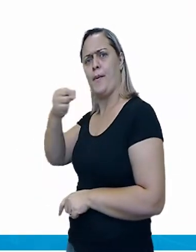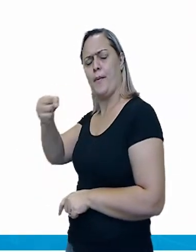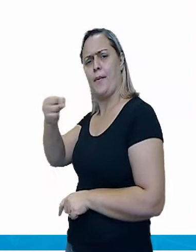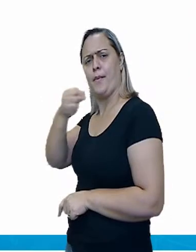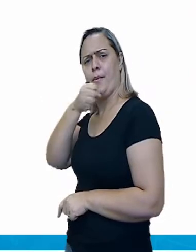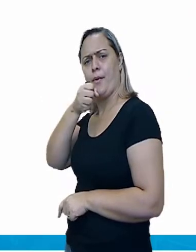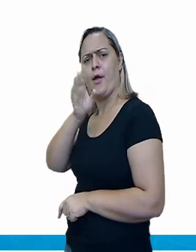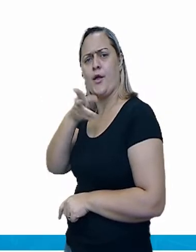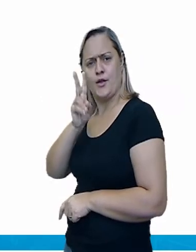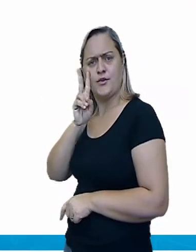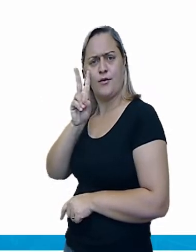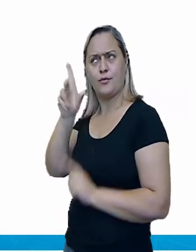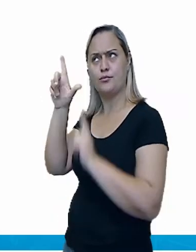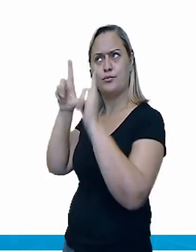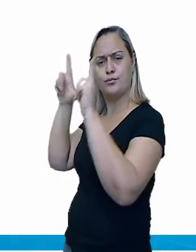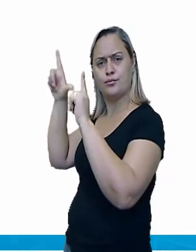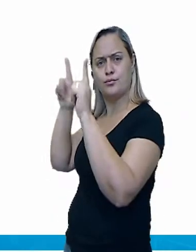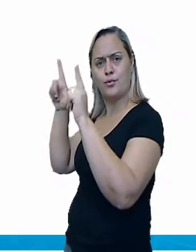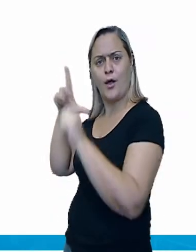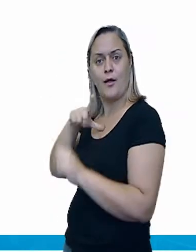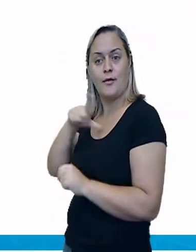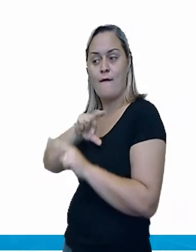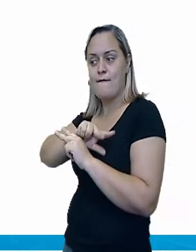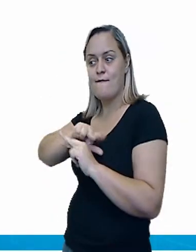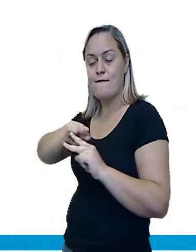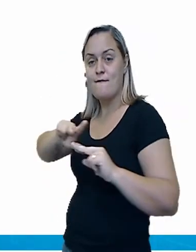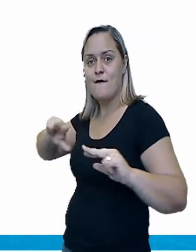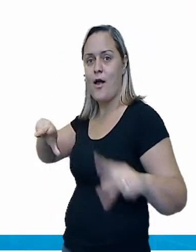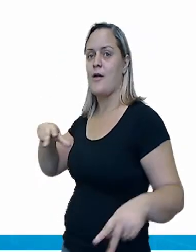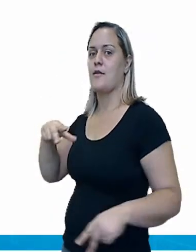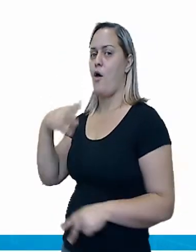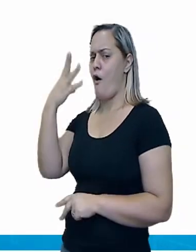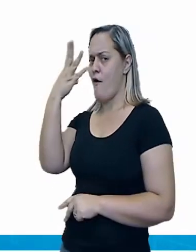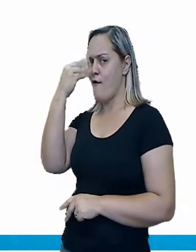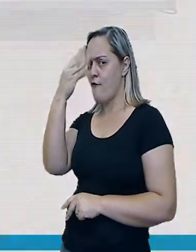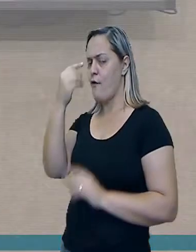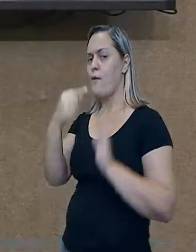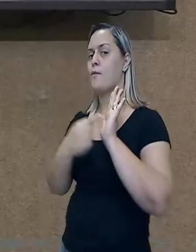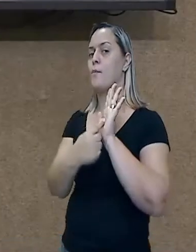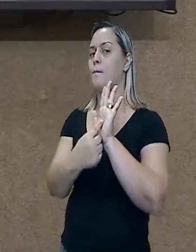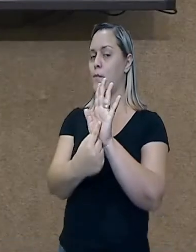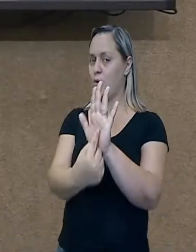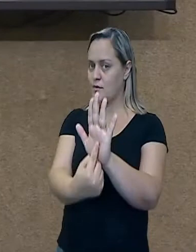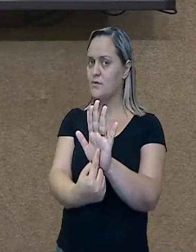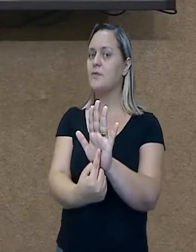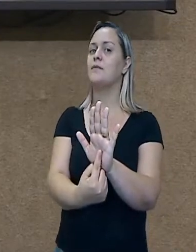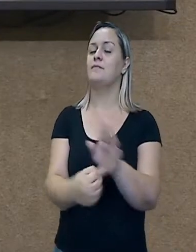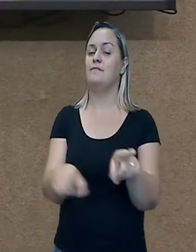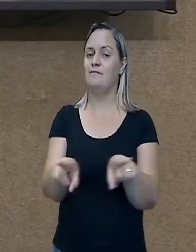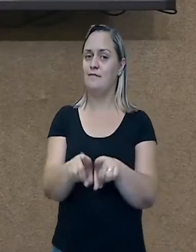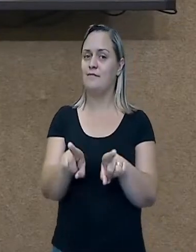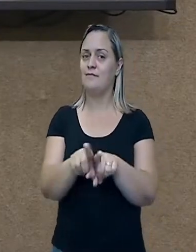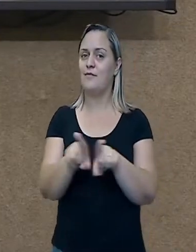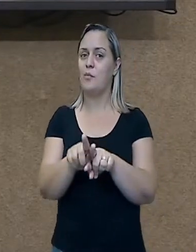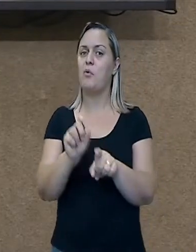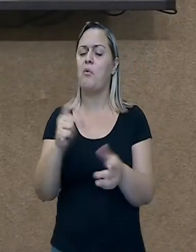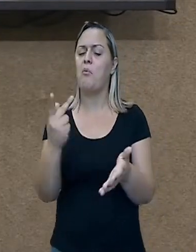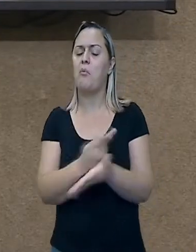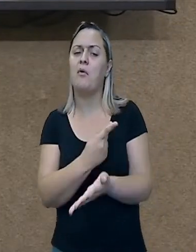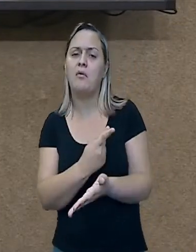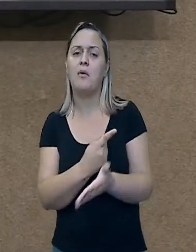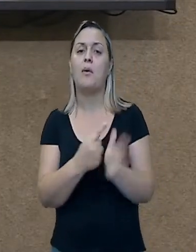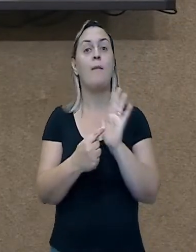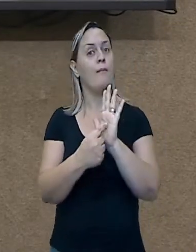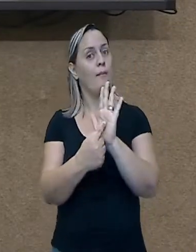jornal? Não tem o tempo todo fotografias revelando, né, mostrando a situação que está sendo vivenciada e